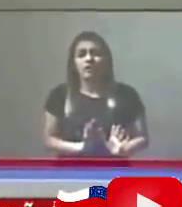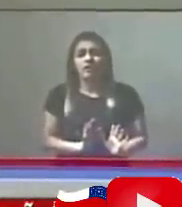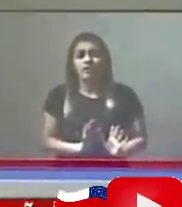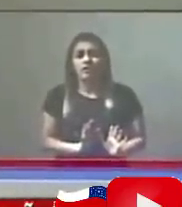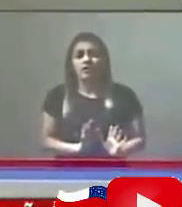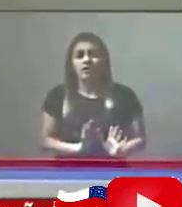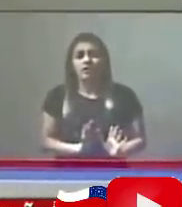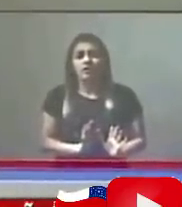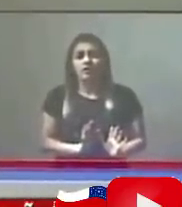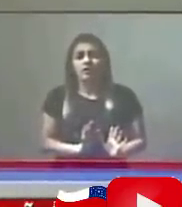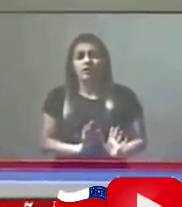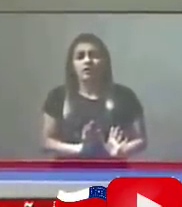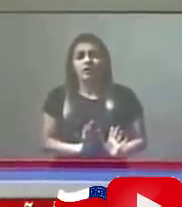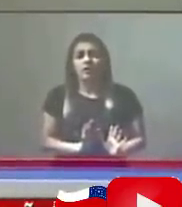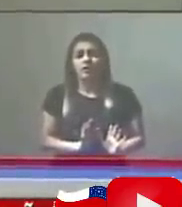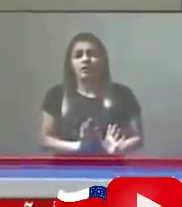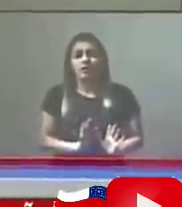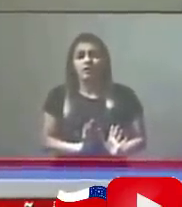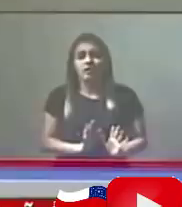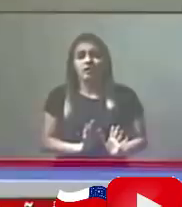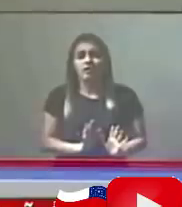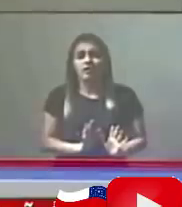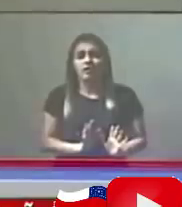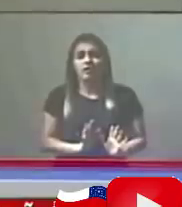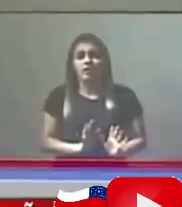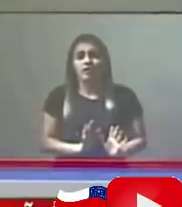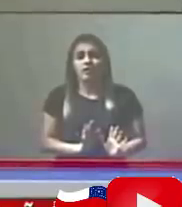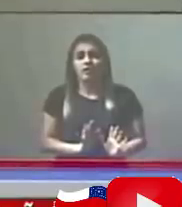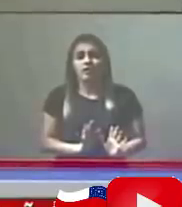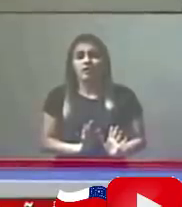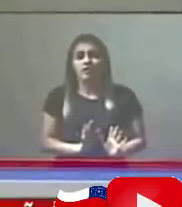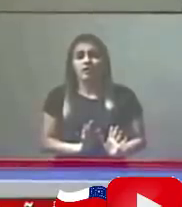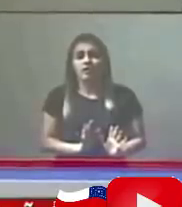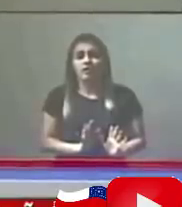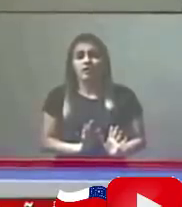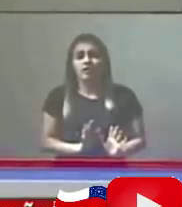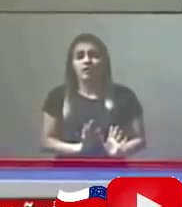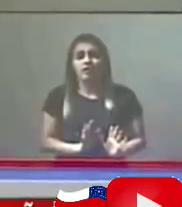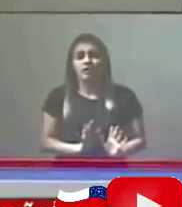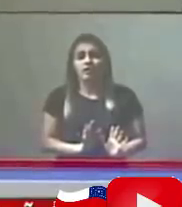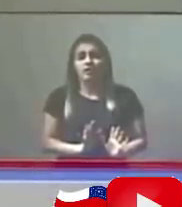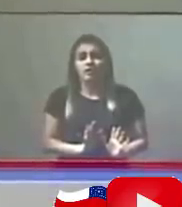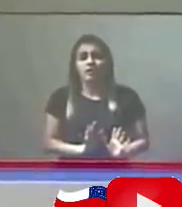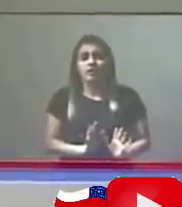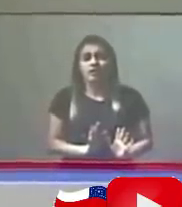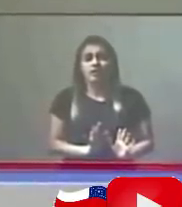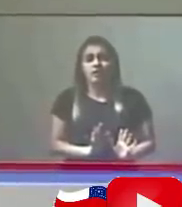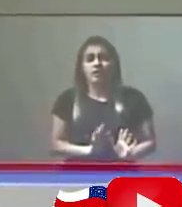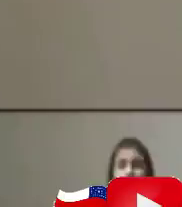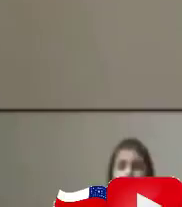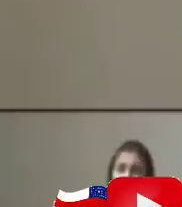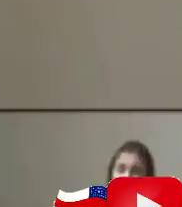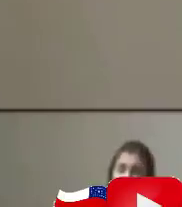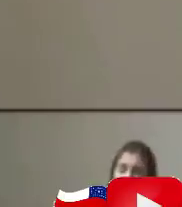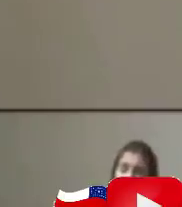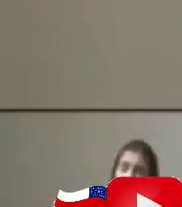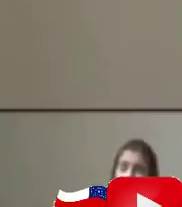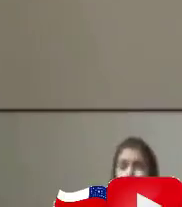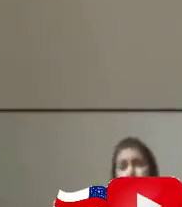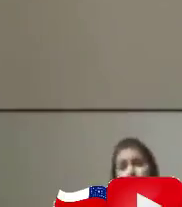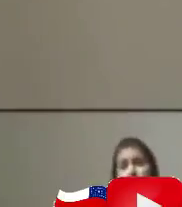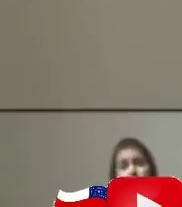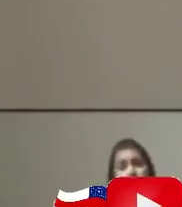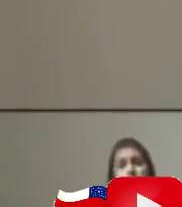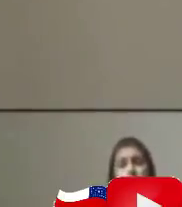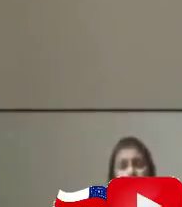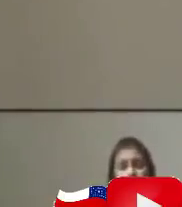A cidade tem três casos confirmados. Bora ouvir o prefeito de Imeira, Mário Botion, a cunha. Isso não vai trazer,